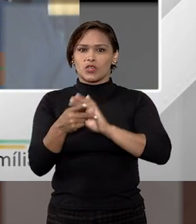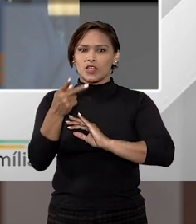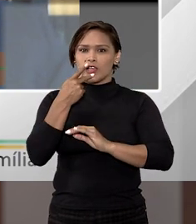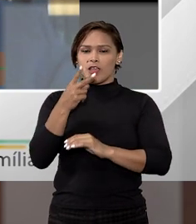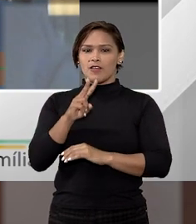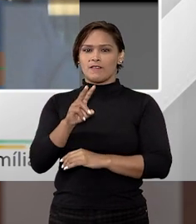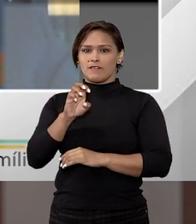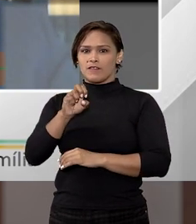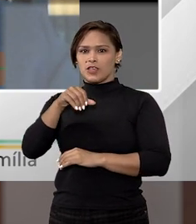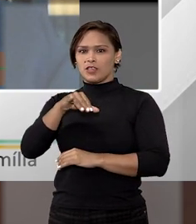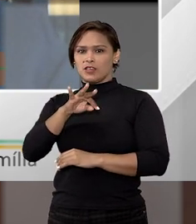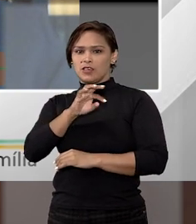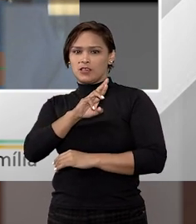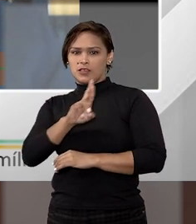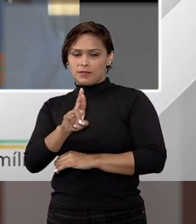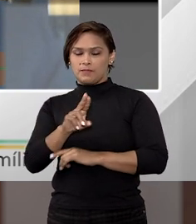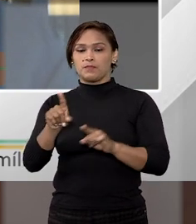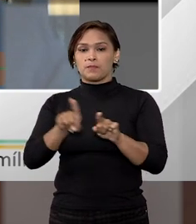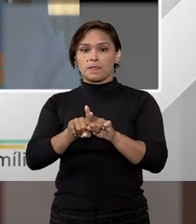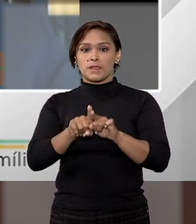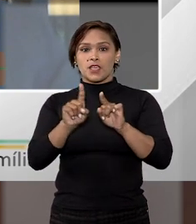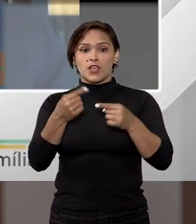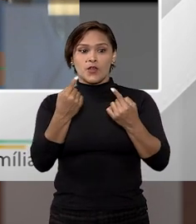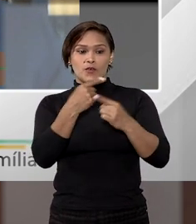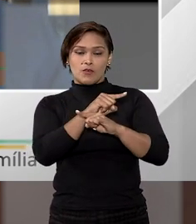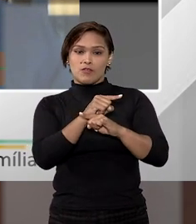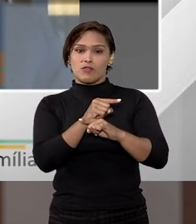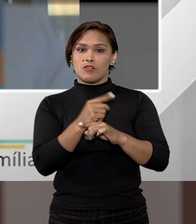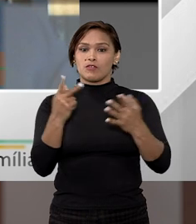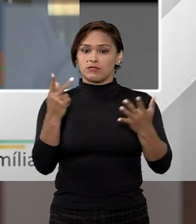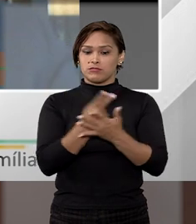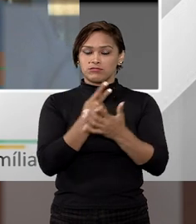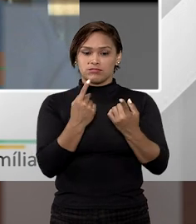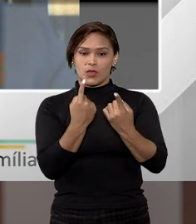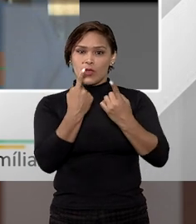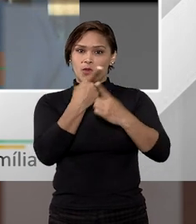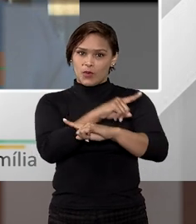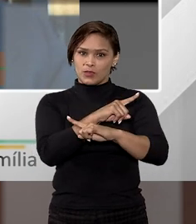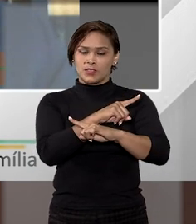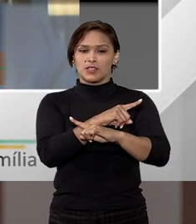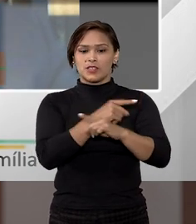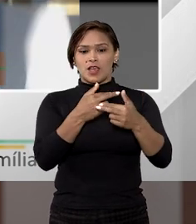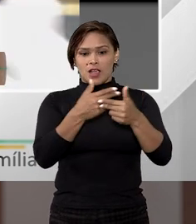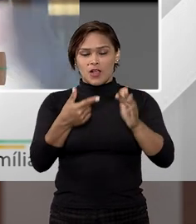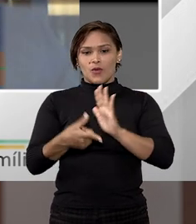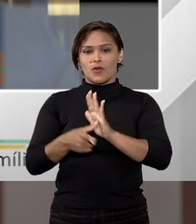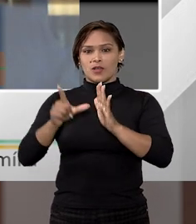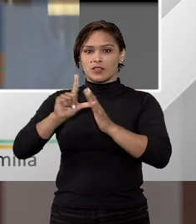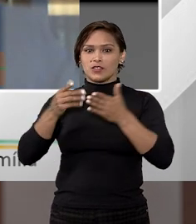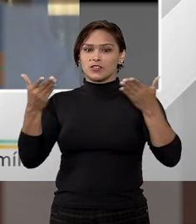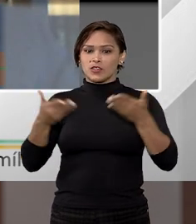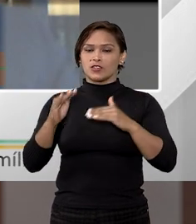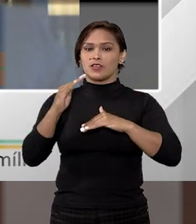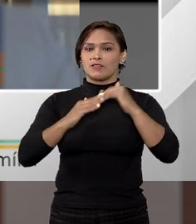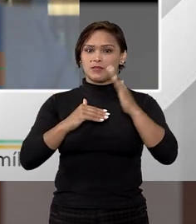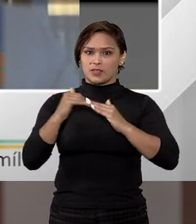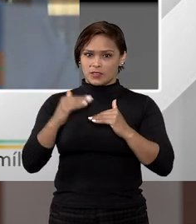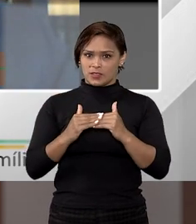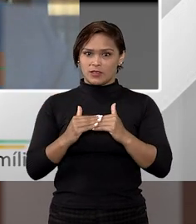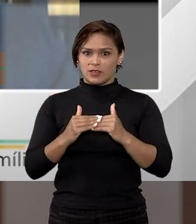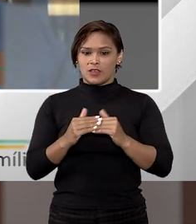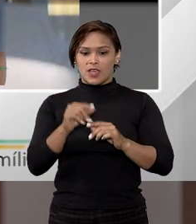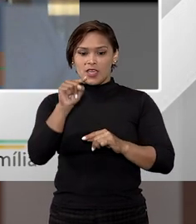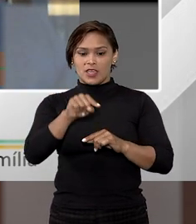chama venire contra factum proprio. Ou seja, eu vou agir em contrariedade a um ato anterior que eu já havia praticado.